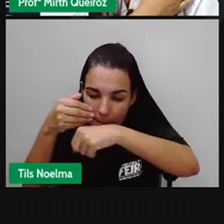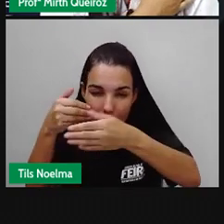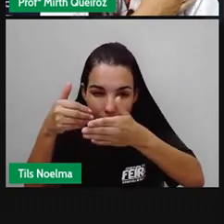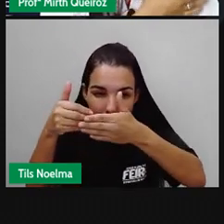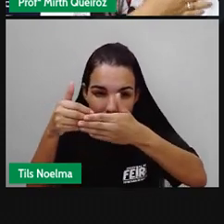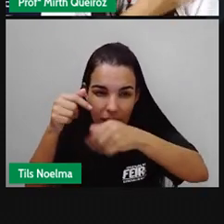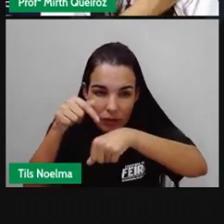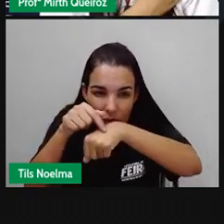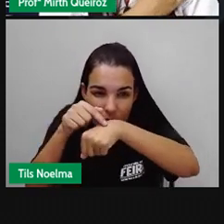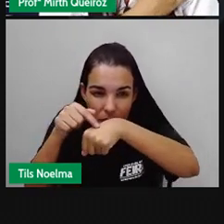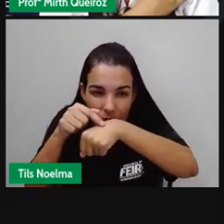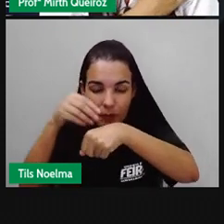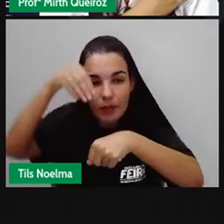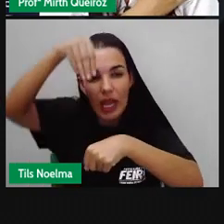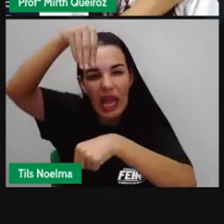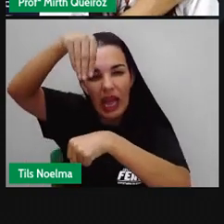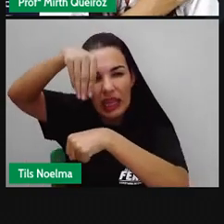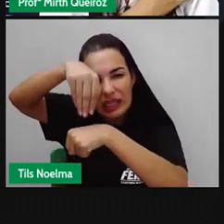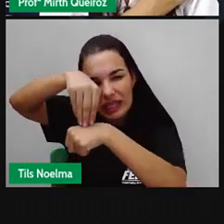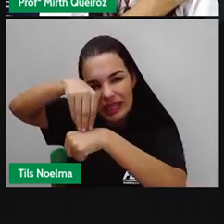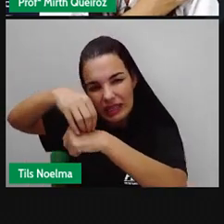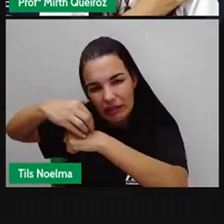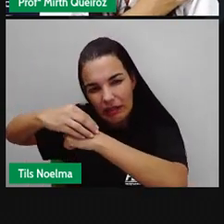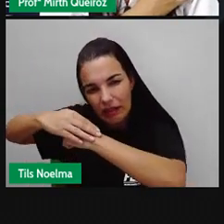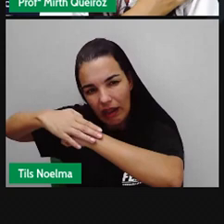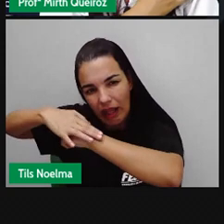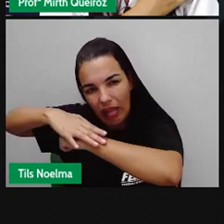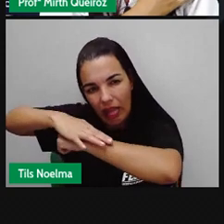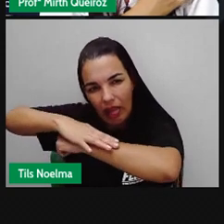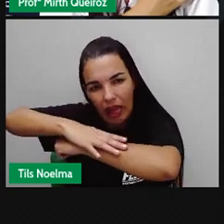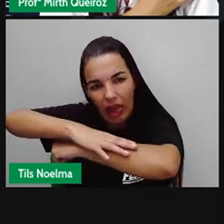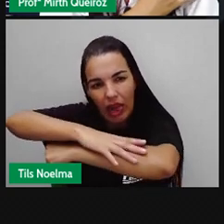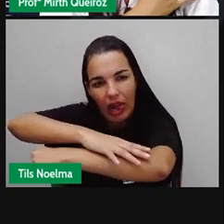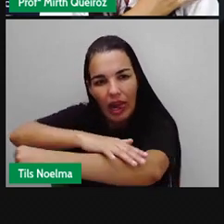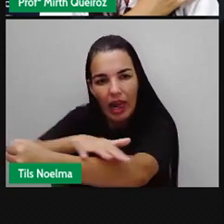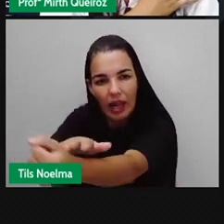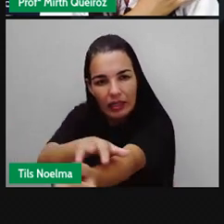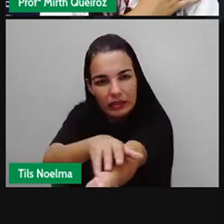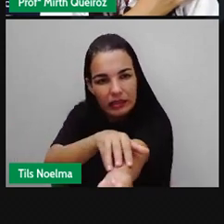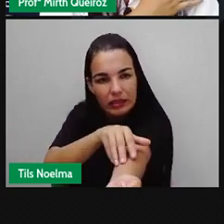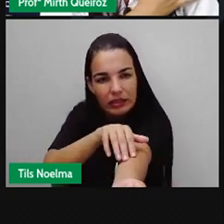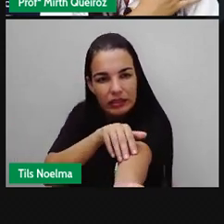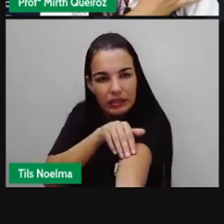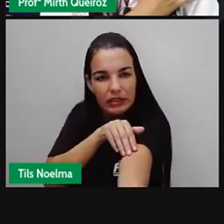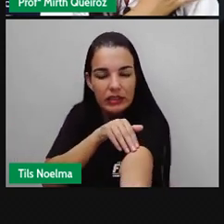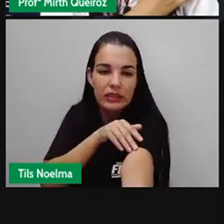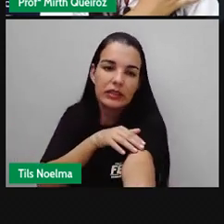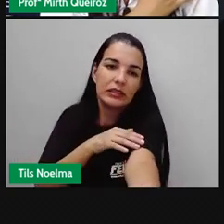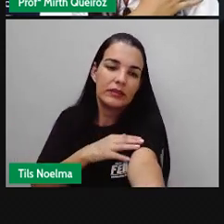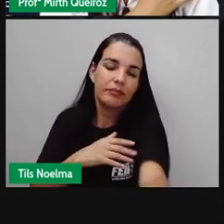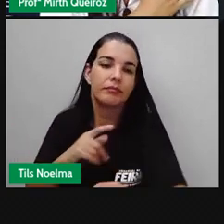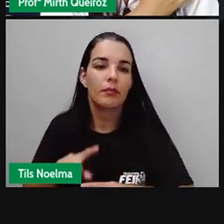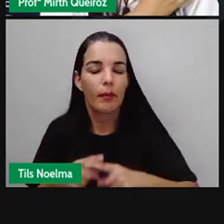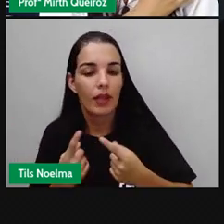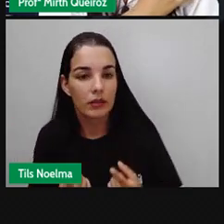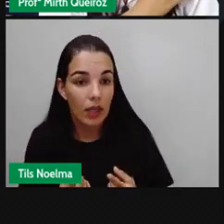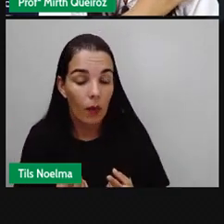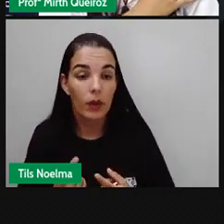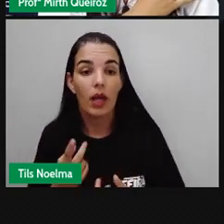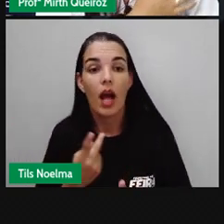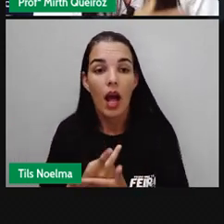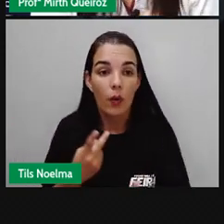local da picada, acabam entrando em contato com essa superfície perfurada, né?